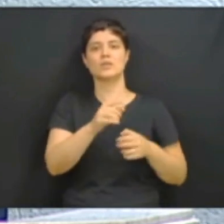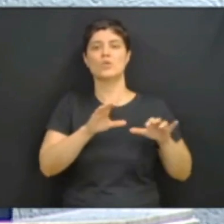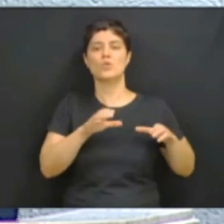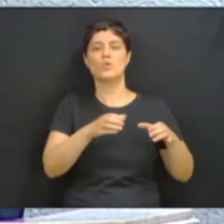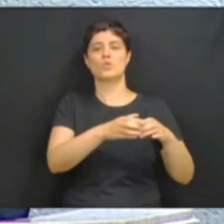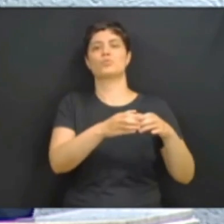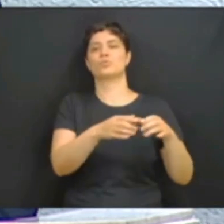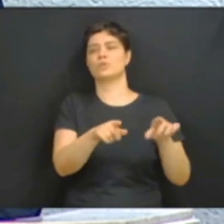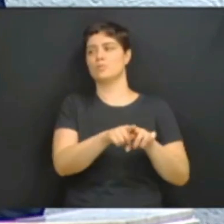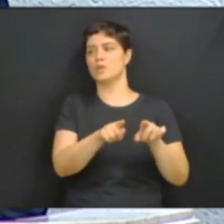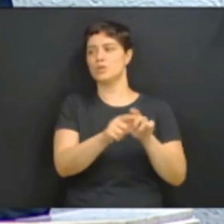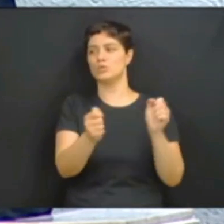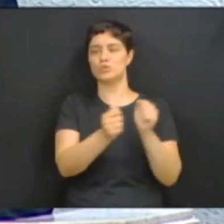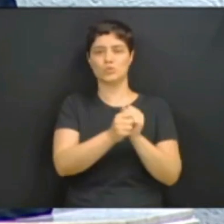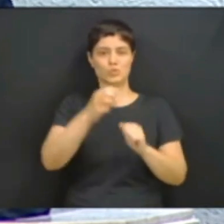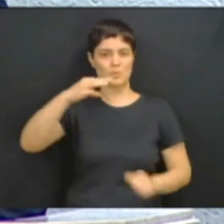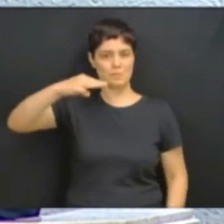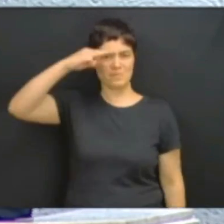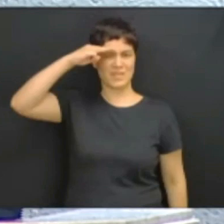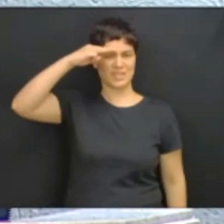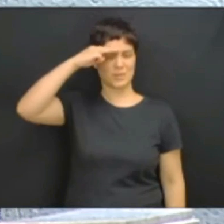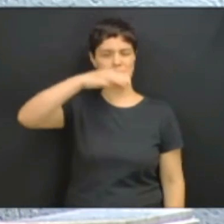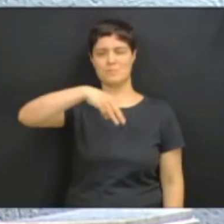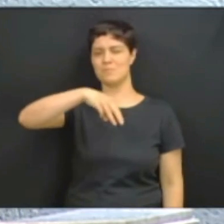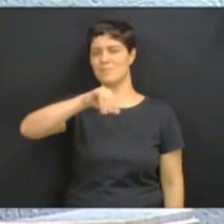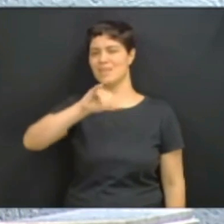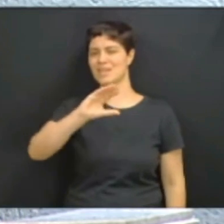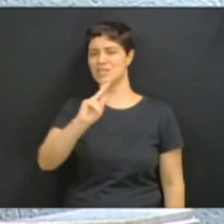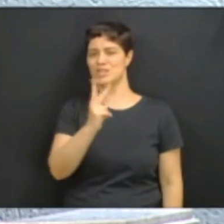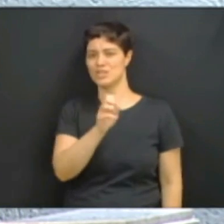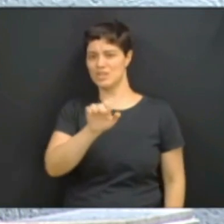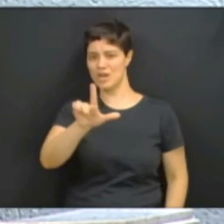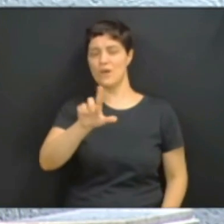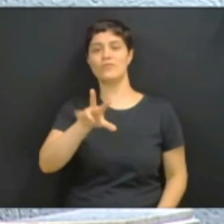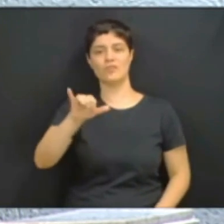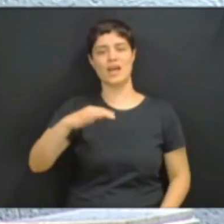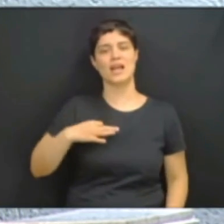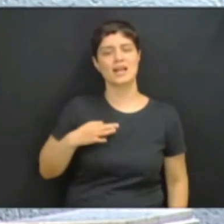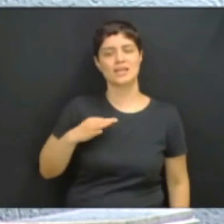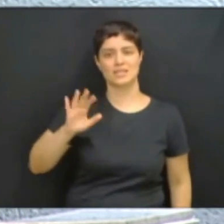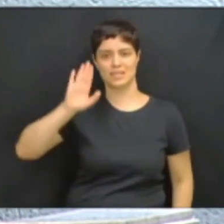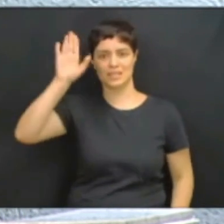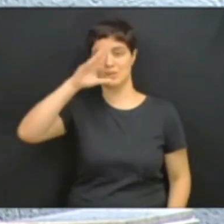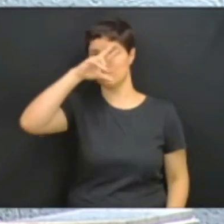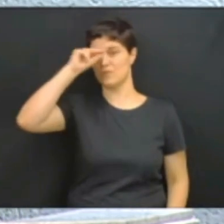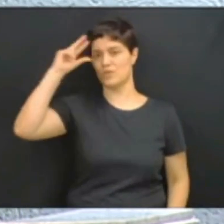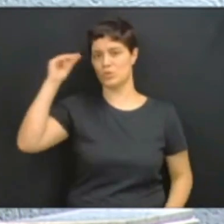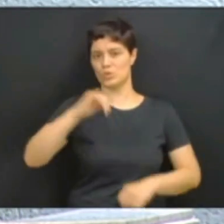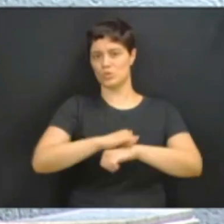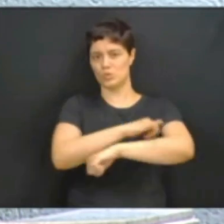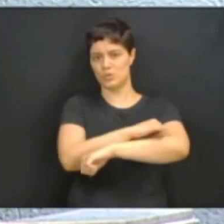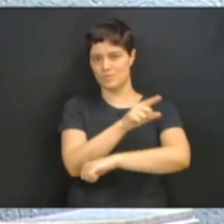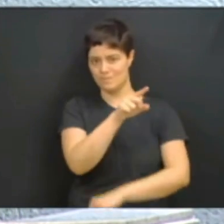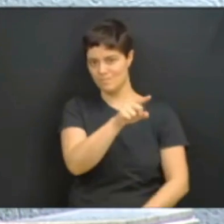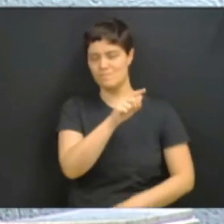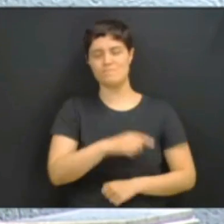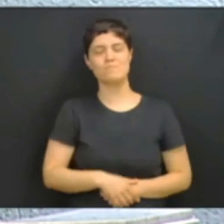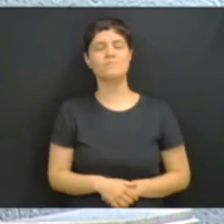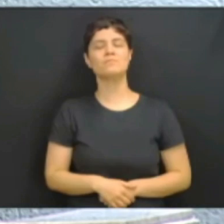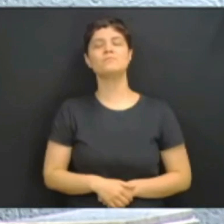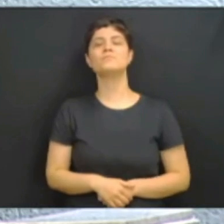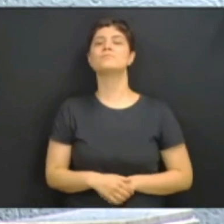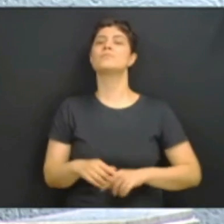Michel, pré-candidato à prefeitura pelo Podemos. Nós